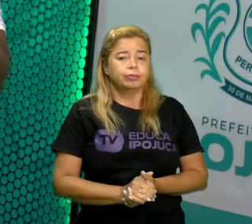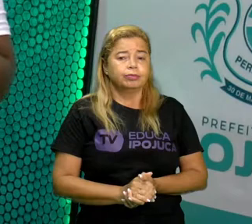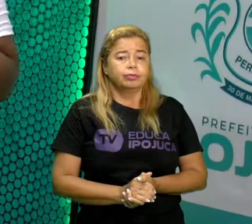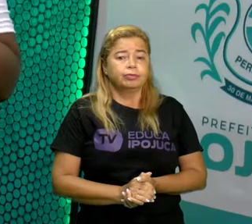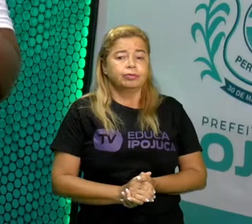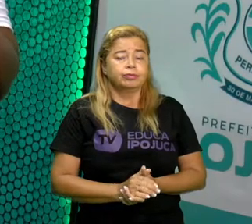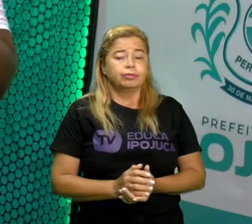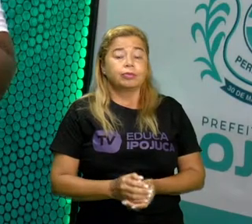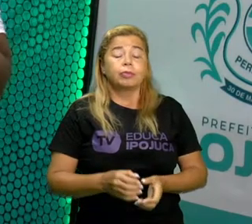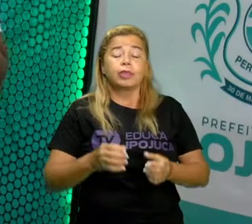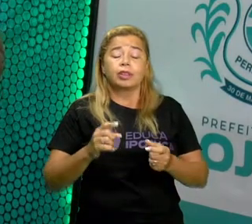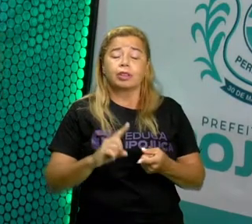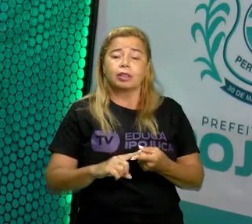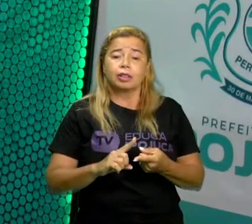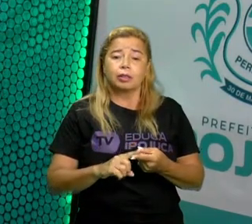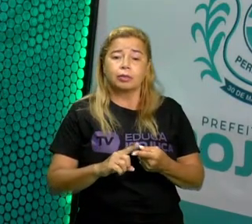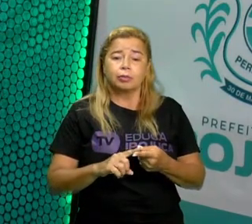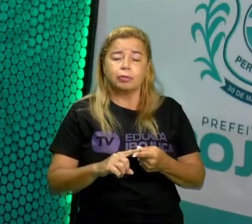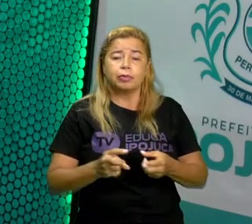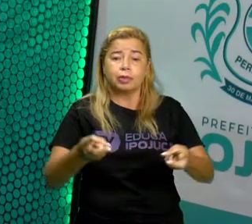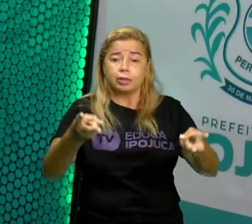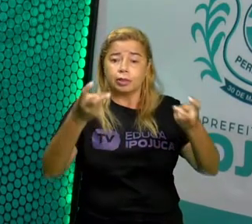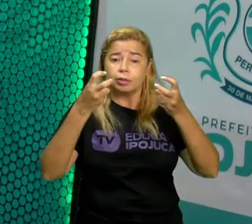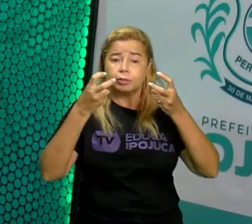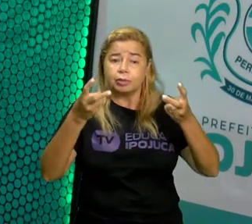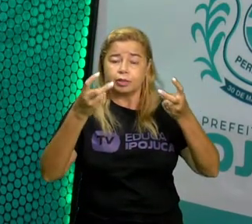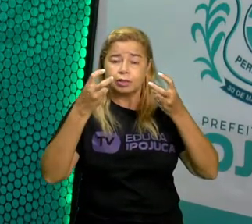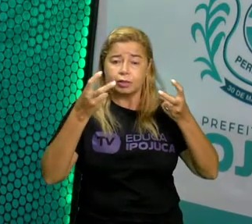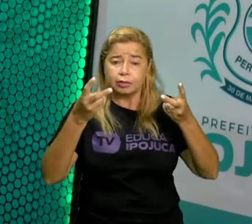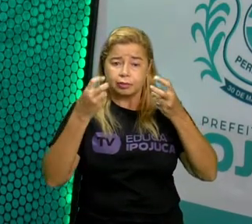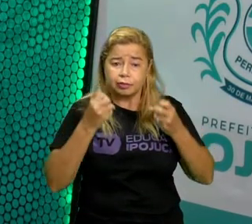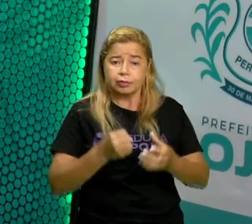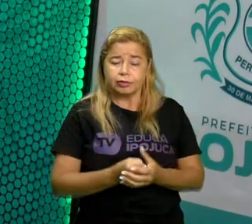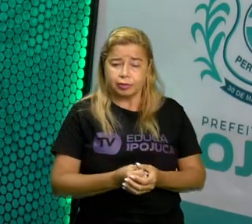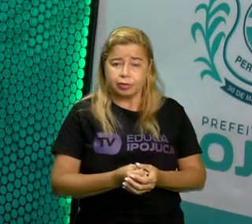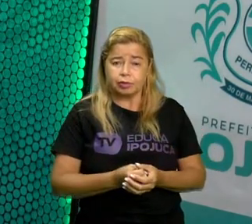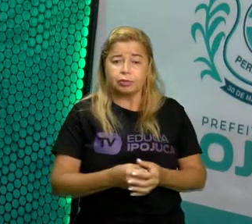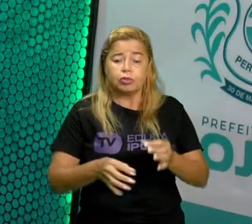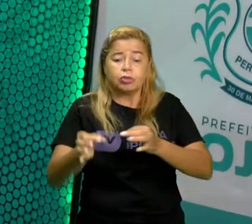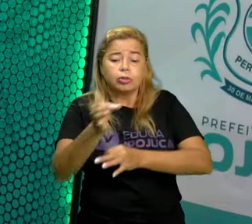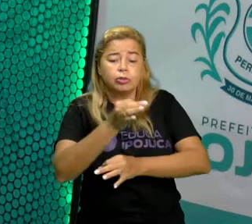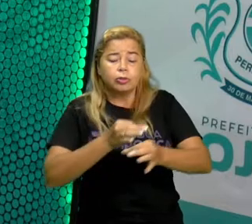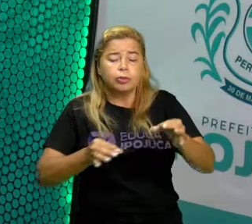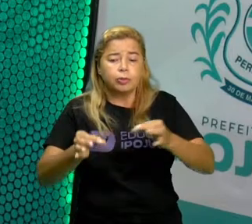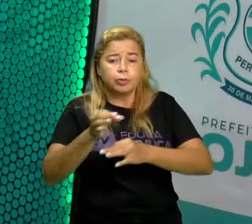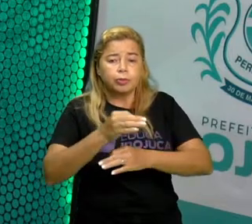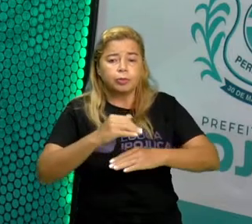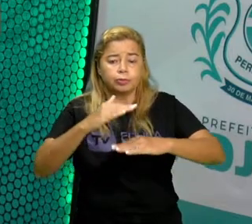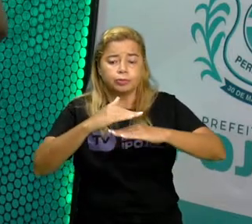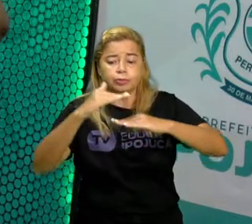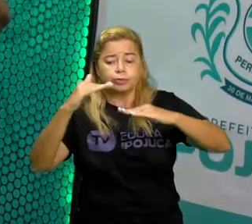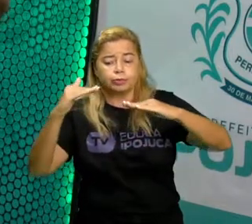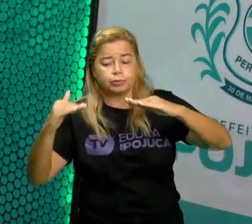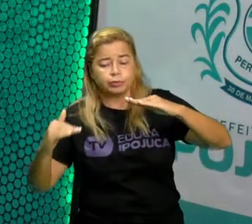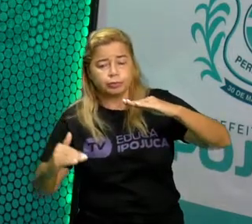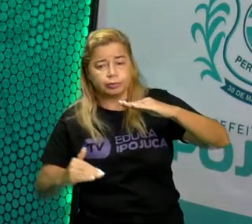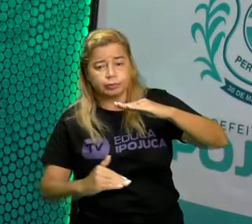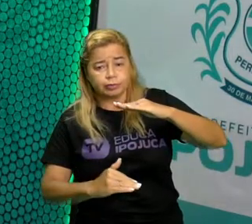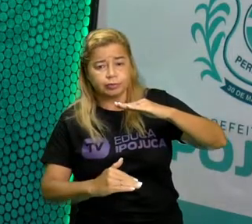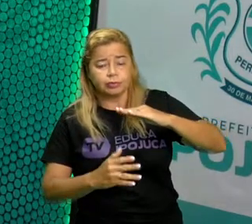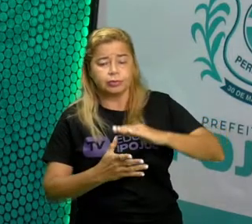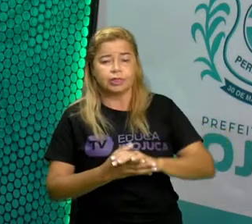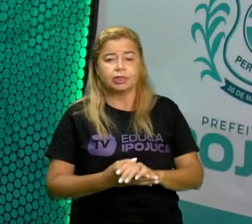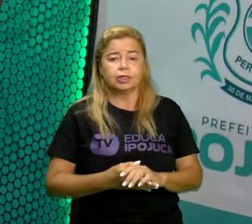Podemos também observar a ordem decrescente ou crescente através da